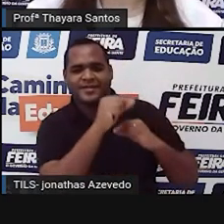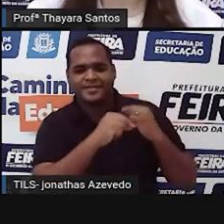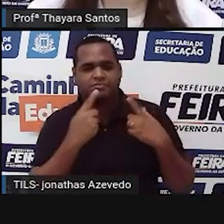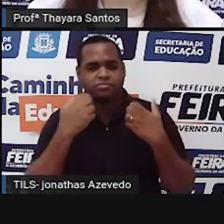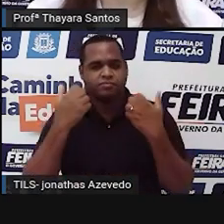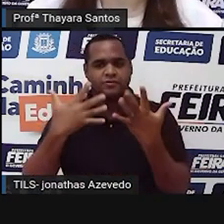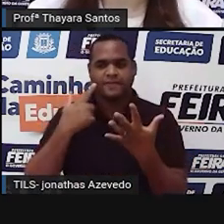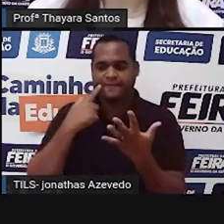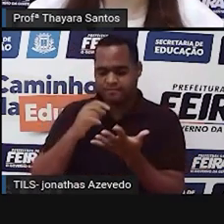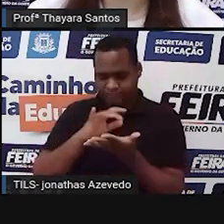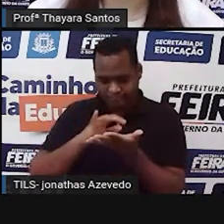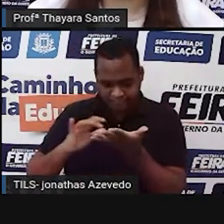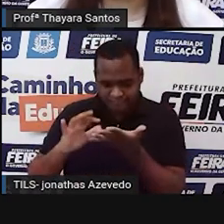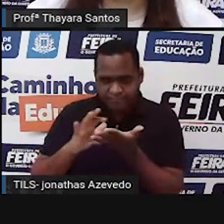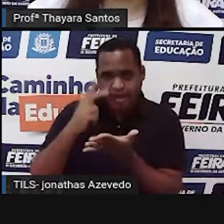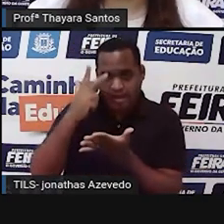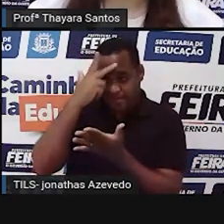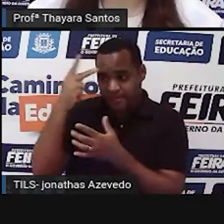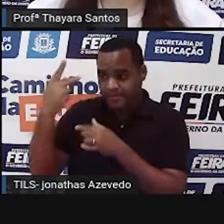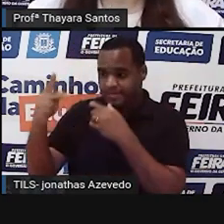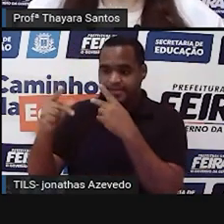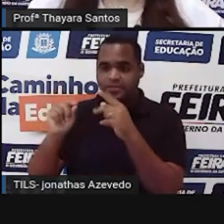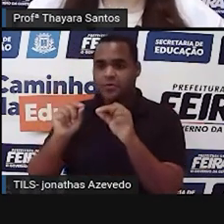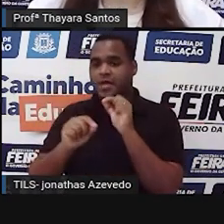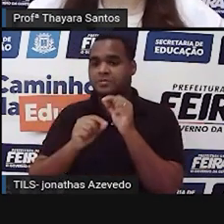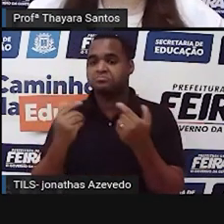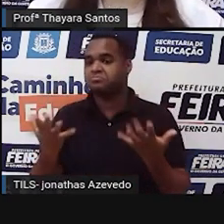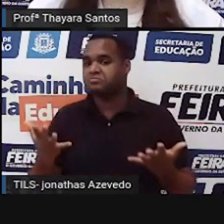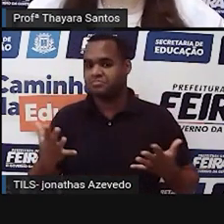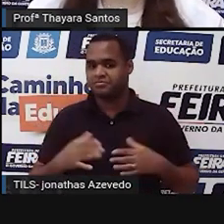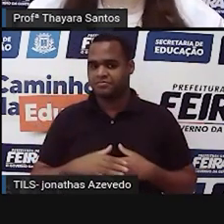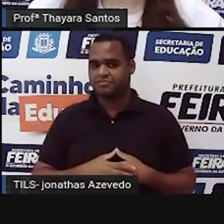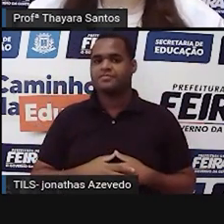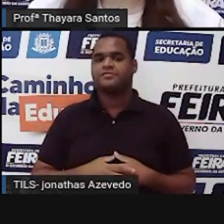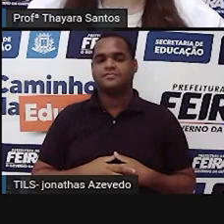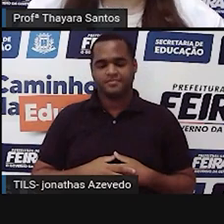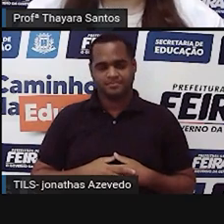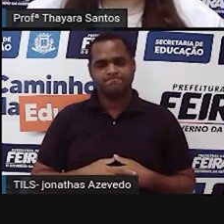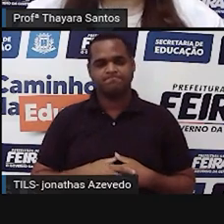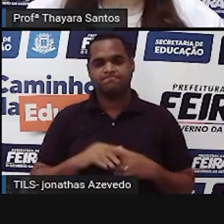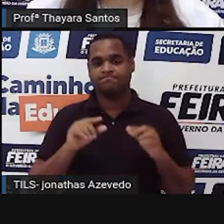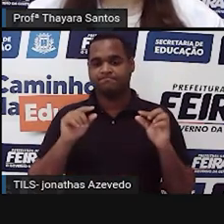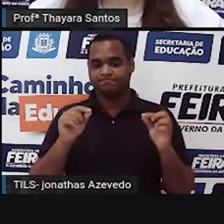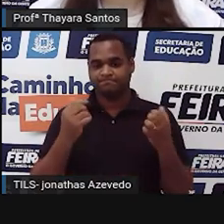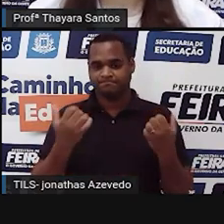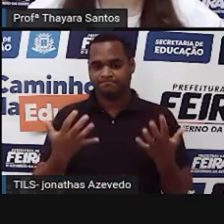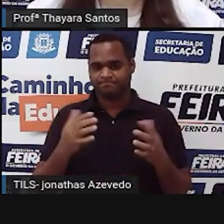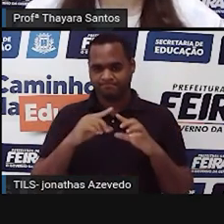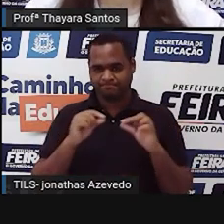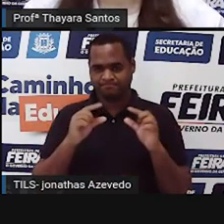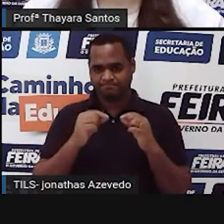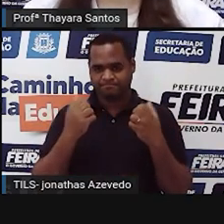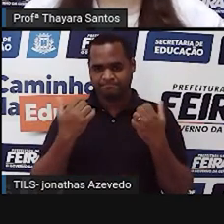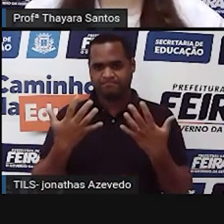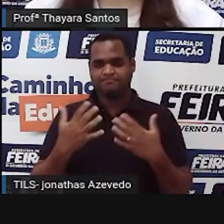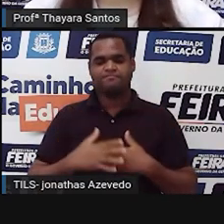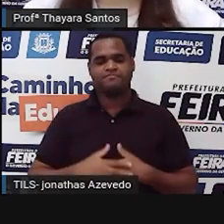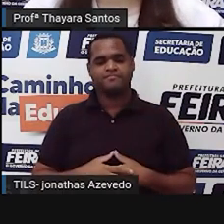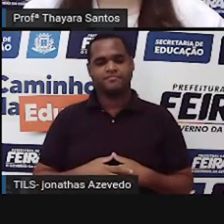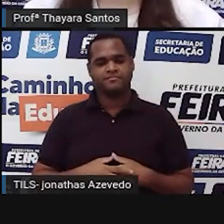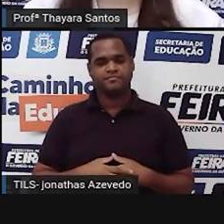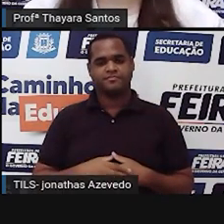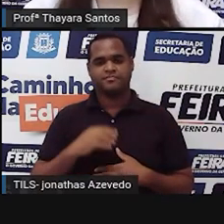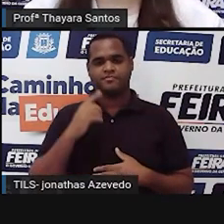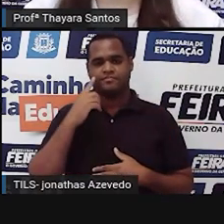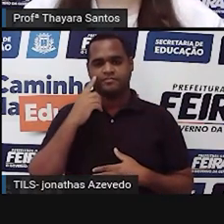predizer o futuro de povos ou indivíduos. Então, a gente já achou uma definição para astrologia. Na verdade,